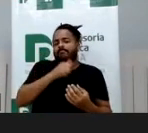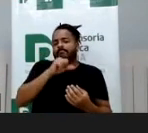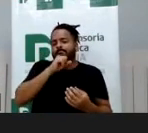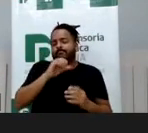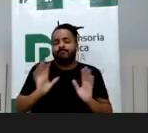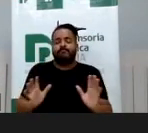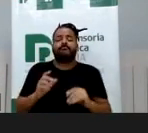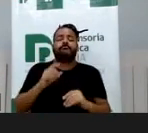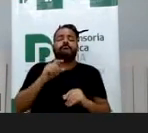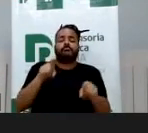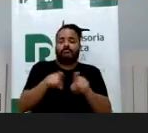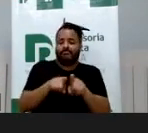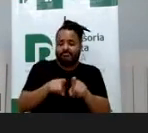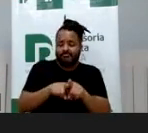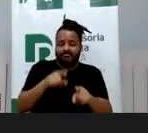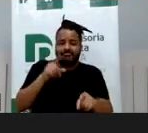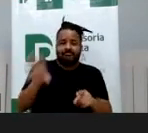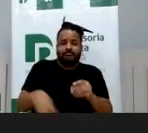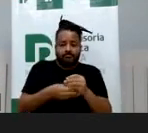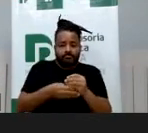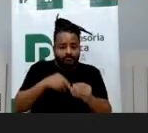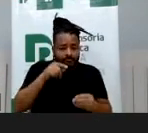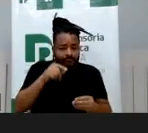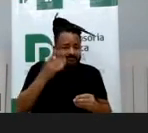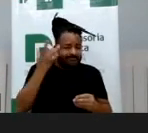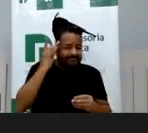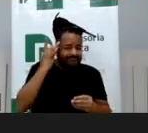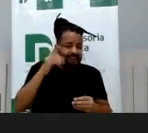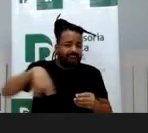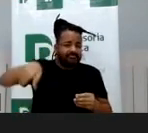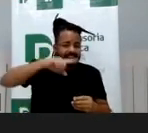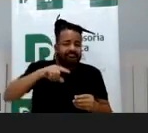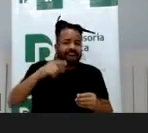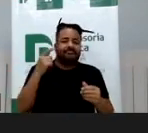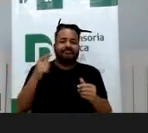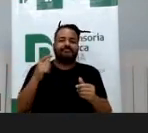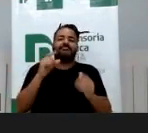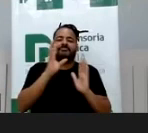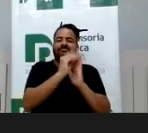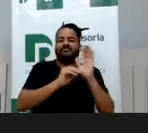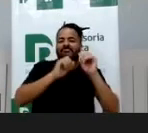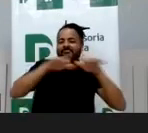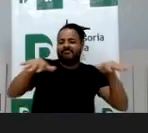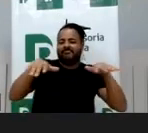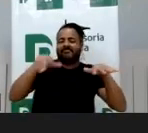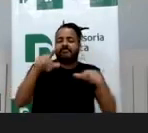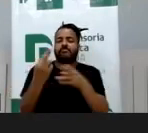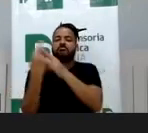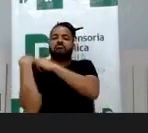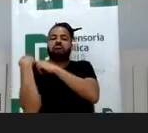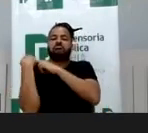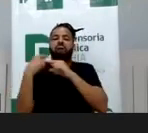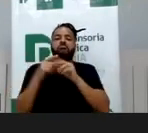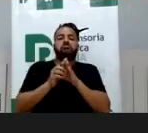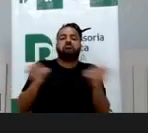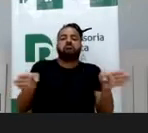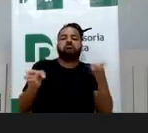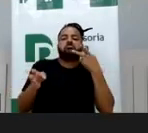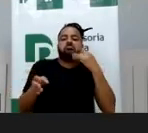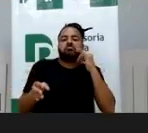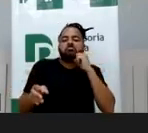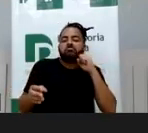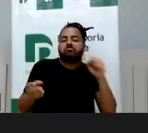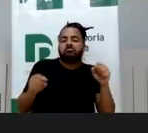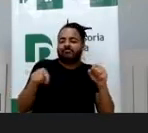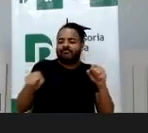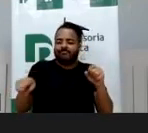E aí eu lhe digo, dá para a gente emplacar uma responsabilidade objetiva no caso do charity? Aí, é mais complicado, né? Porque